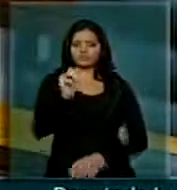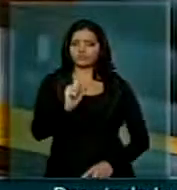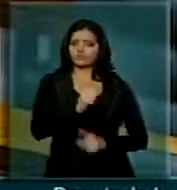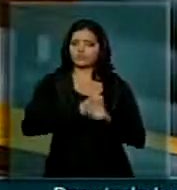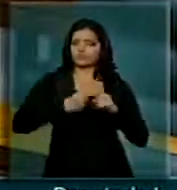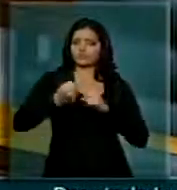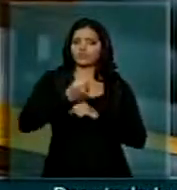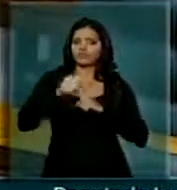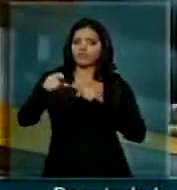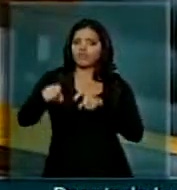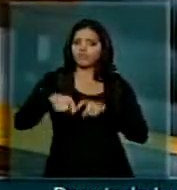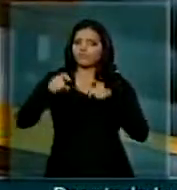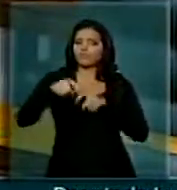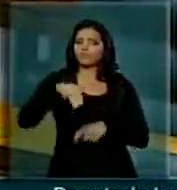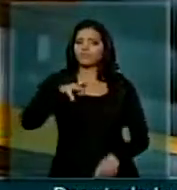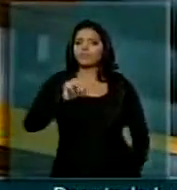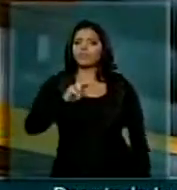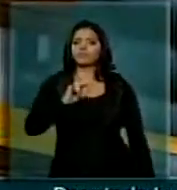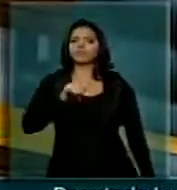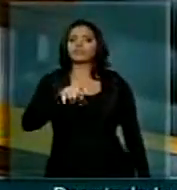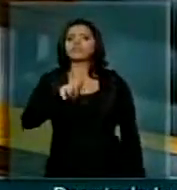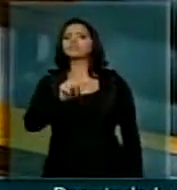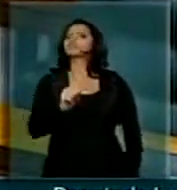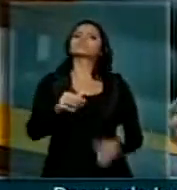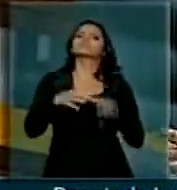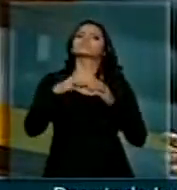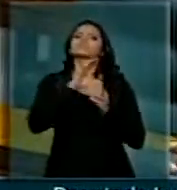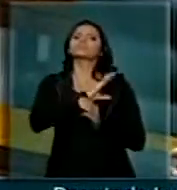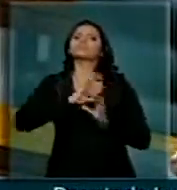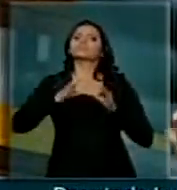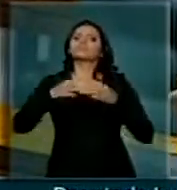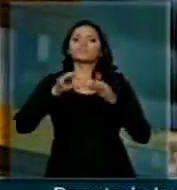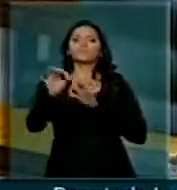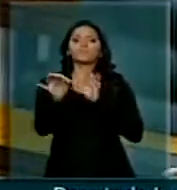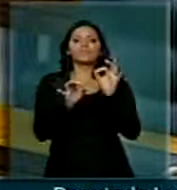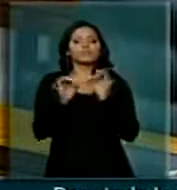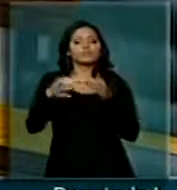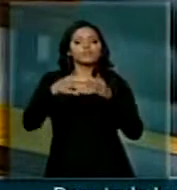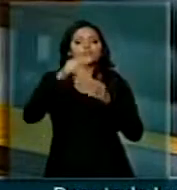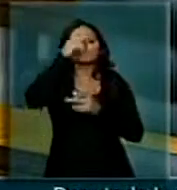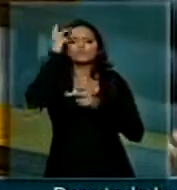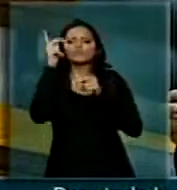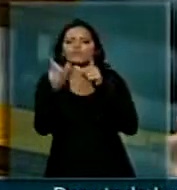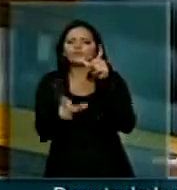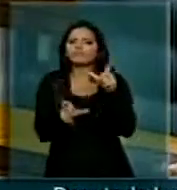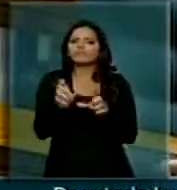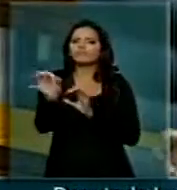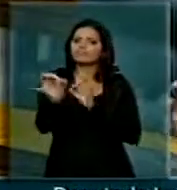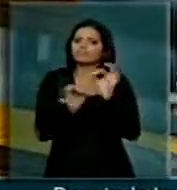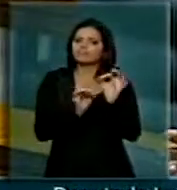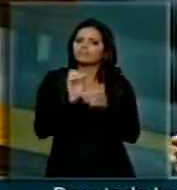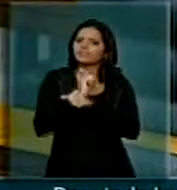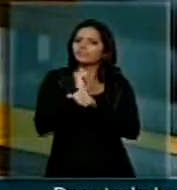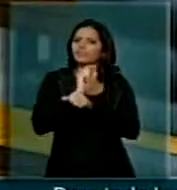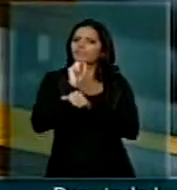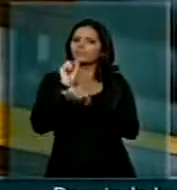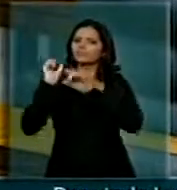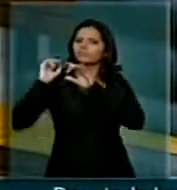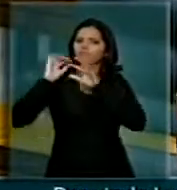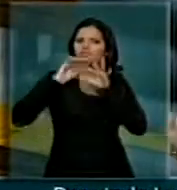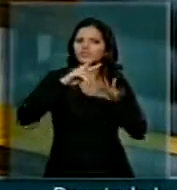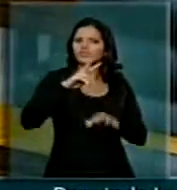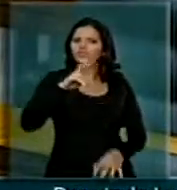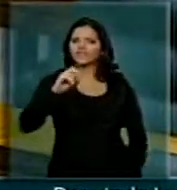Rural de Maringá e toda a comissão organizadora desse evento que espera se reunir mais de 500 mil